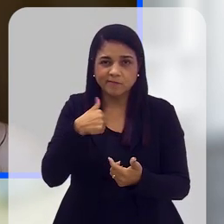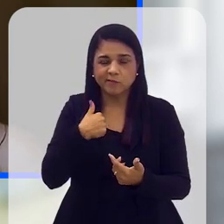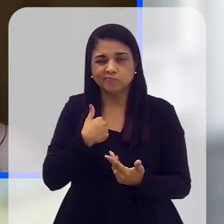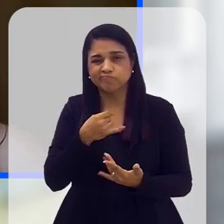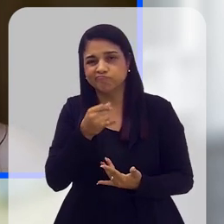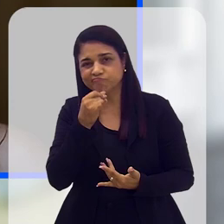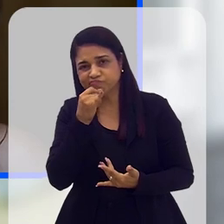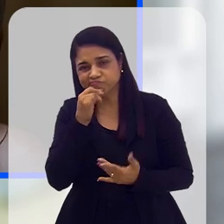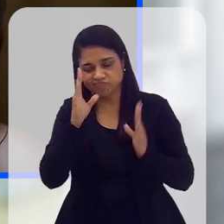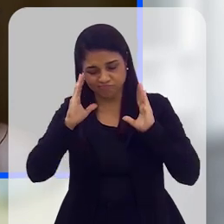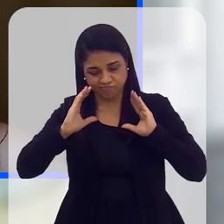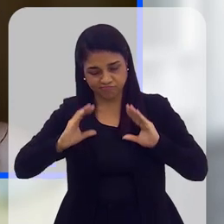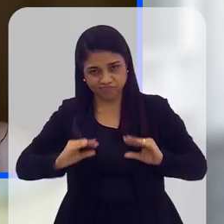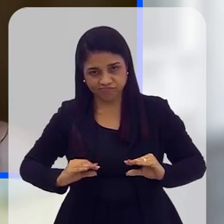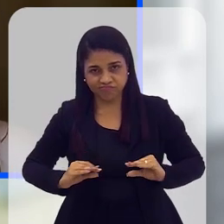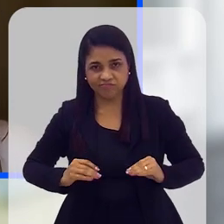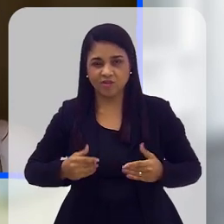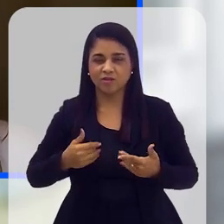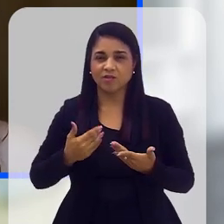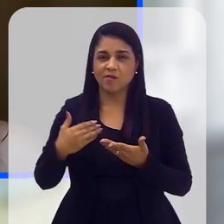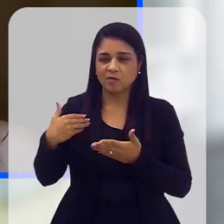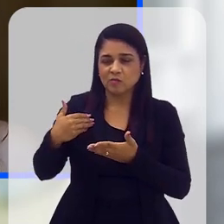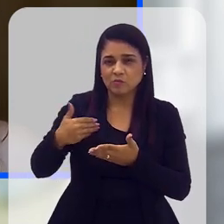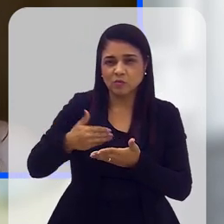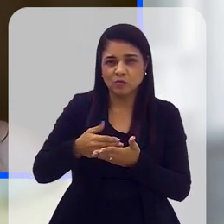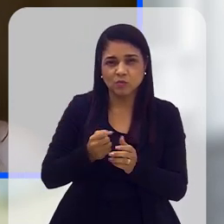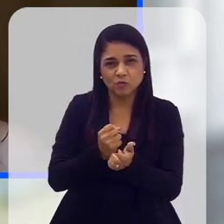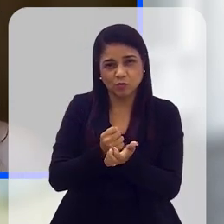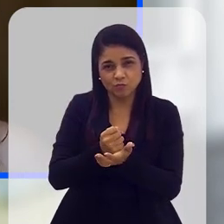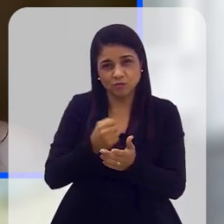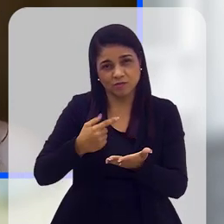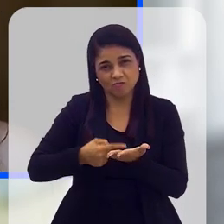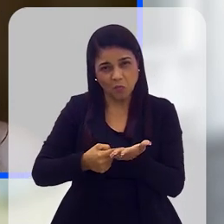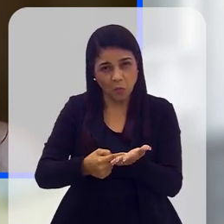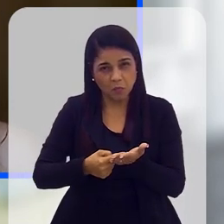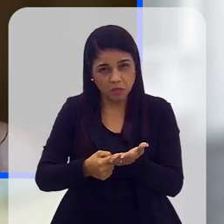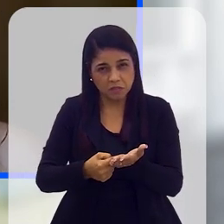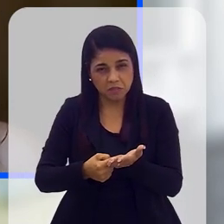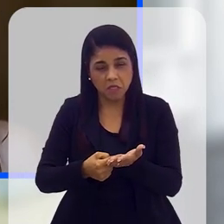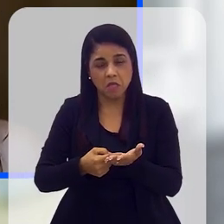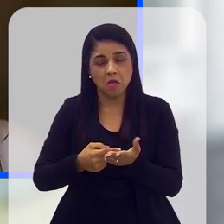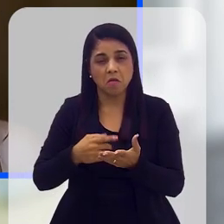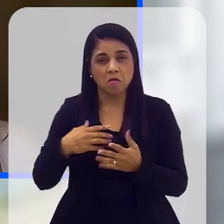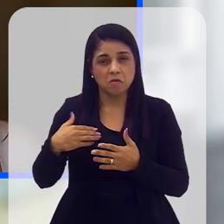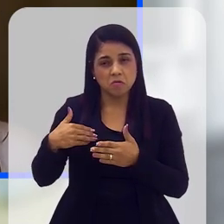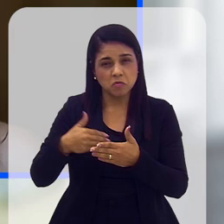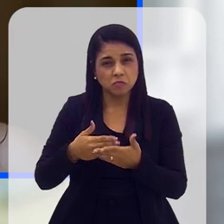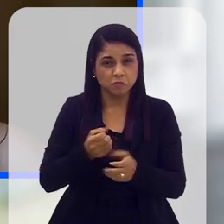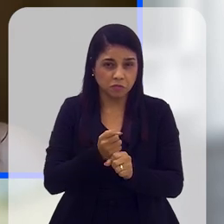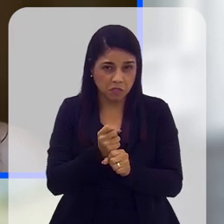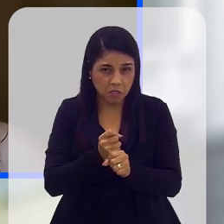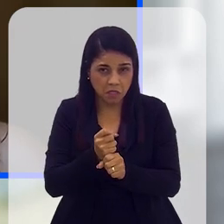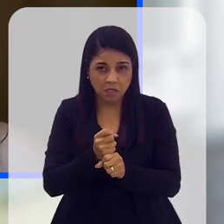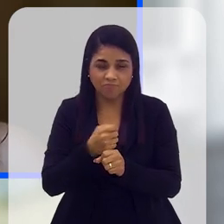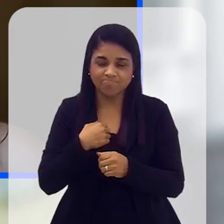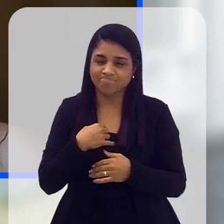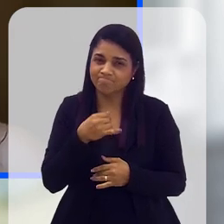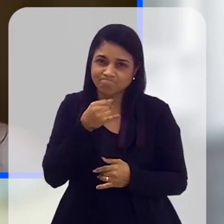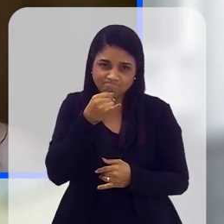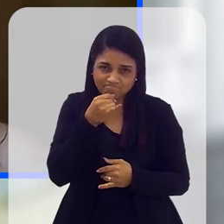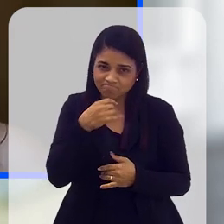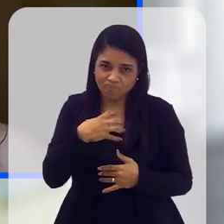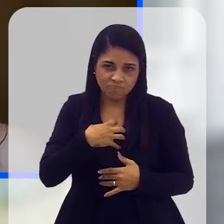um pouquinho nas últimas COPs, nos últimos tratados, que, infelizmente,